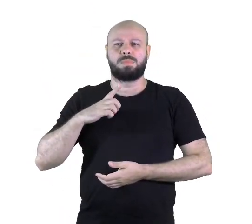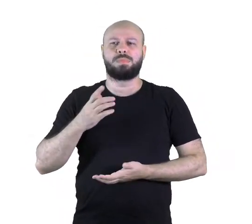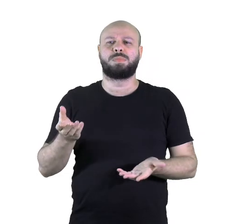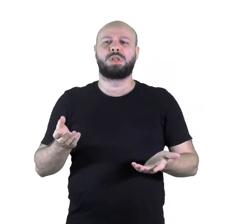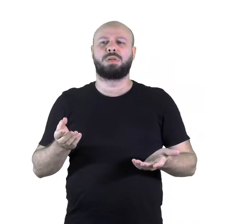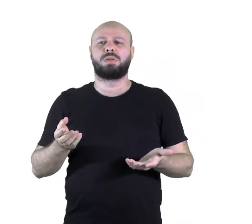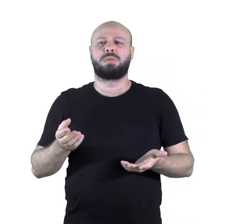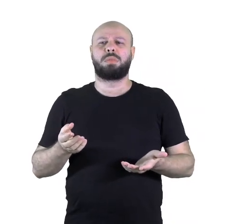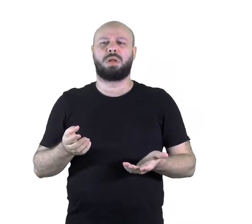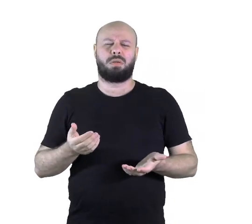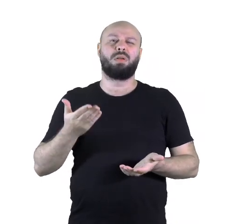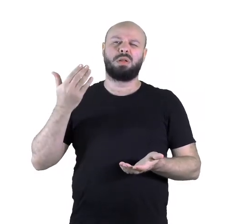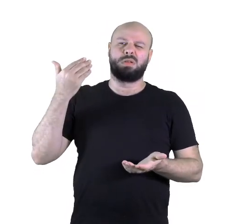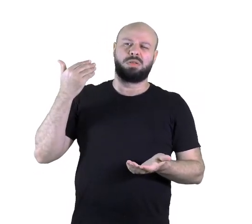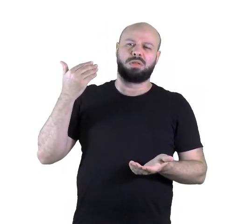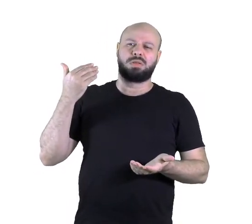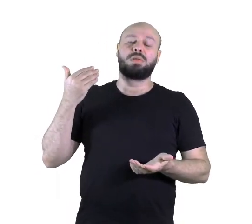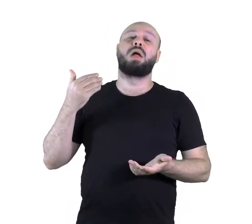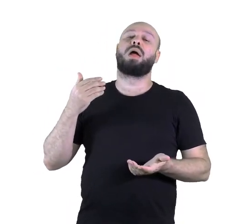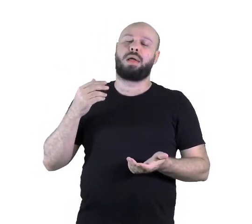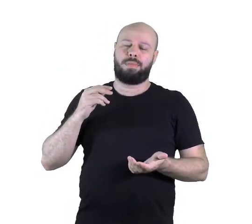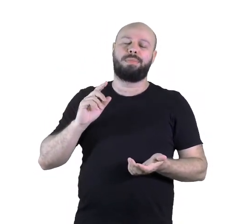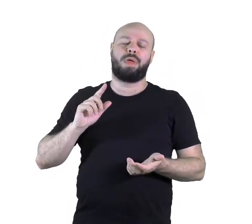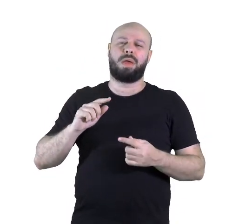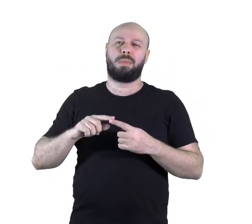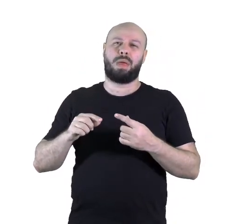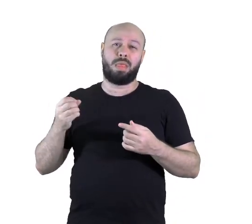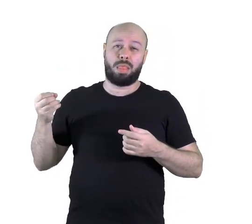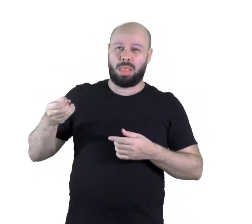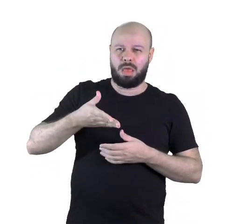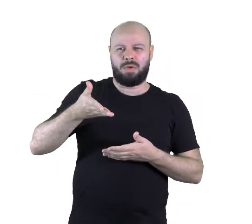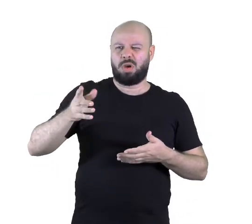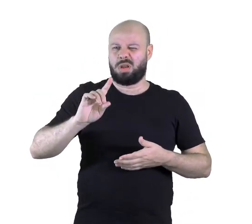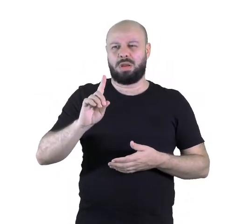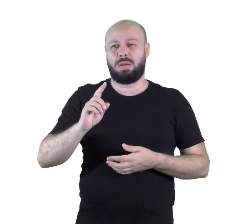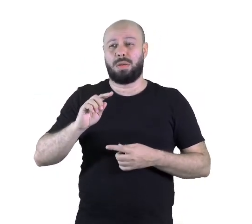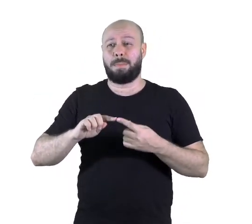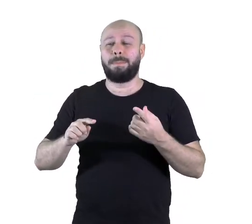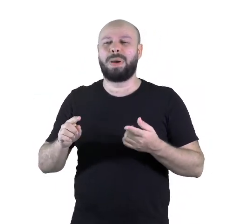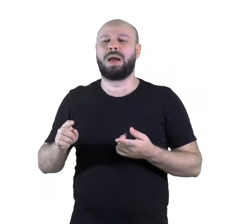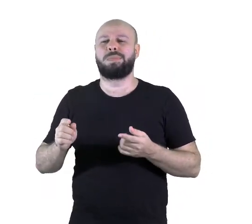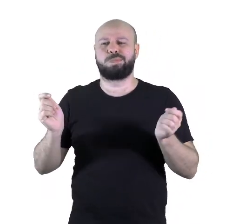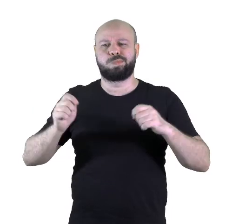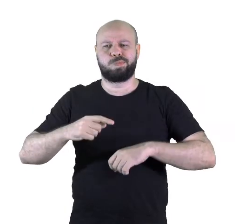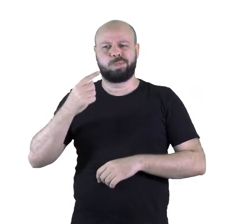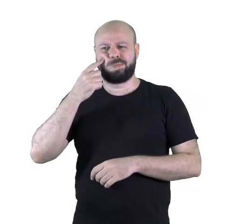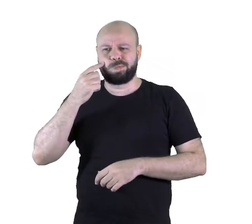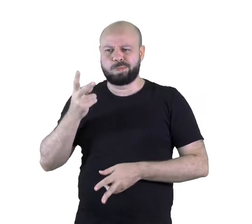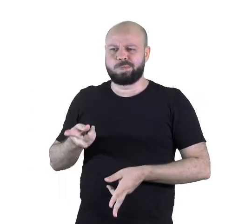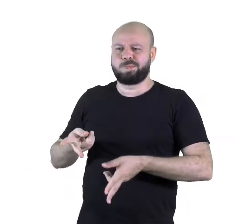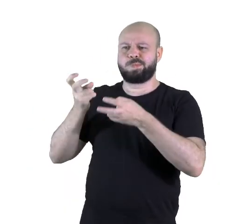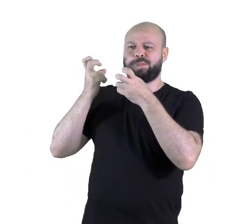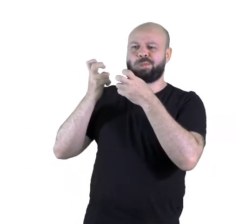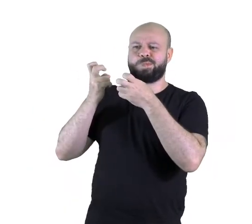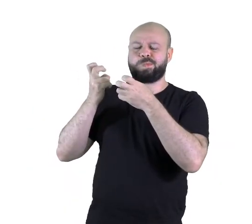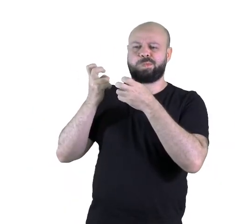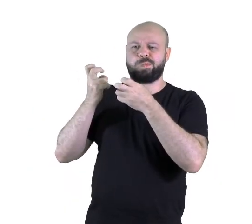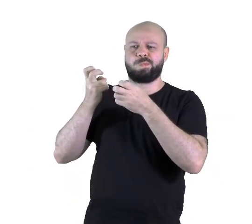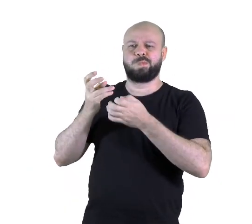antiga? Sim, ela é uma imagem antiga que a professora colocou aí para vocês. Mas vocês podem olhar nela que ela